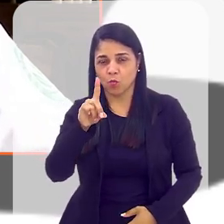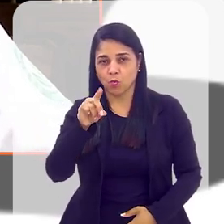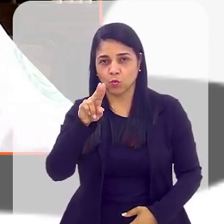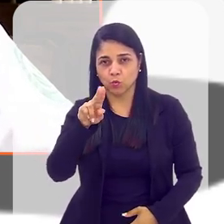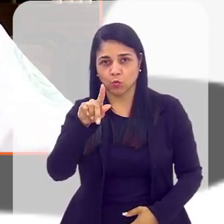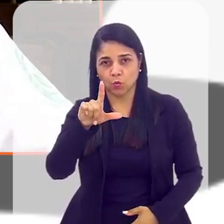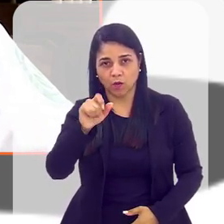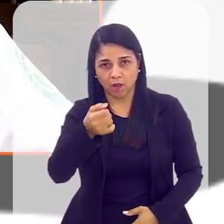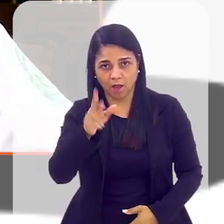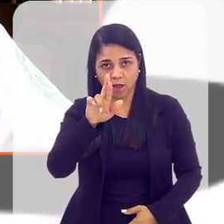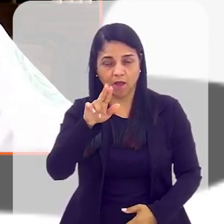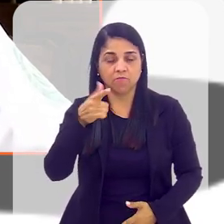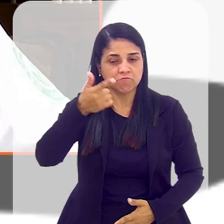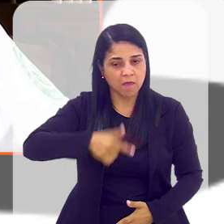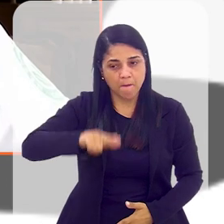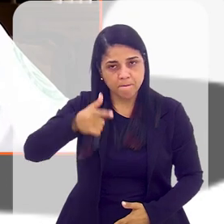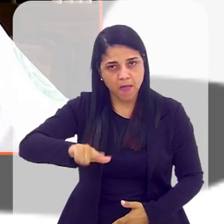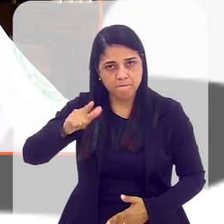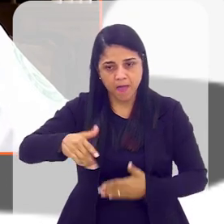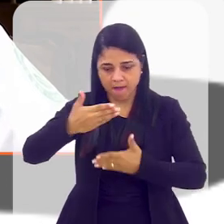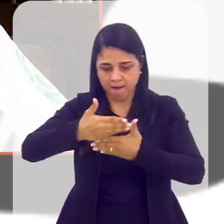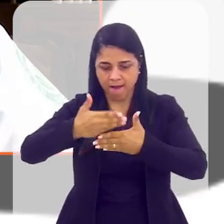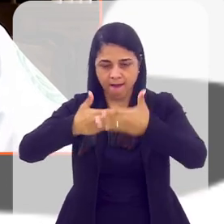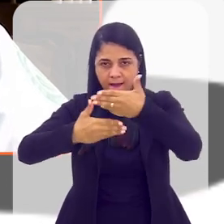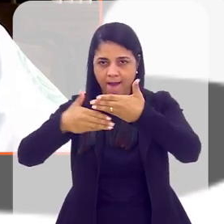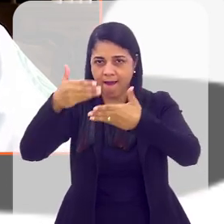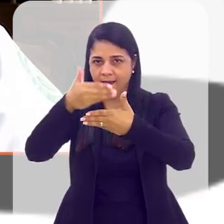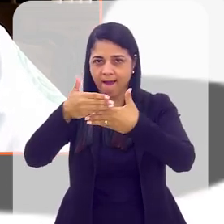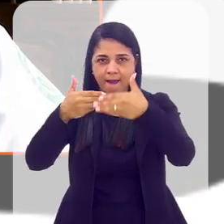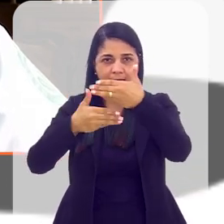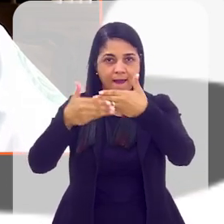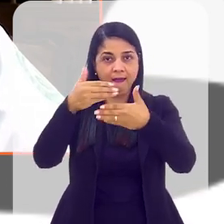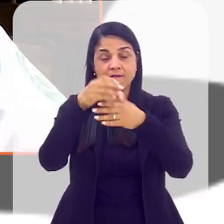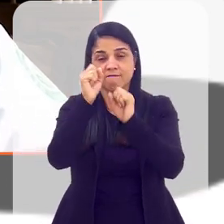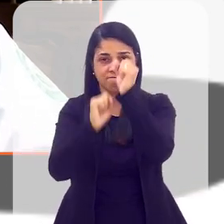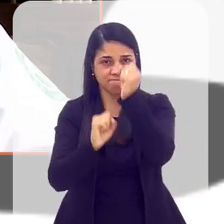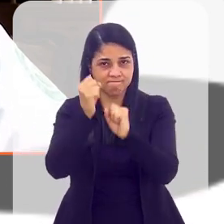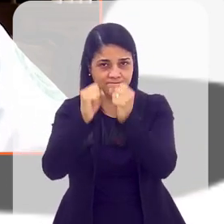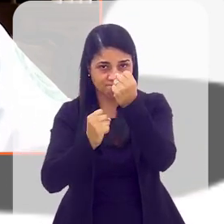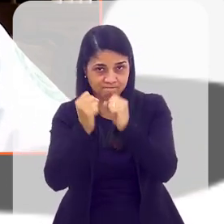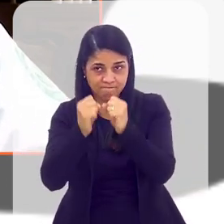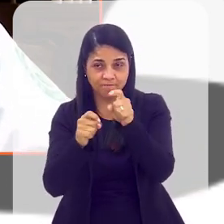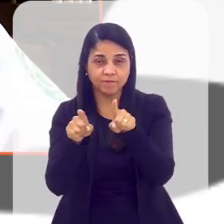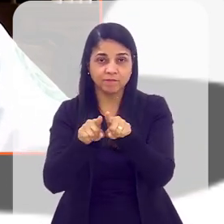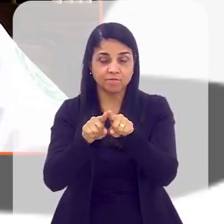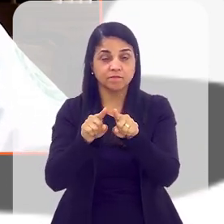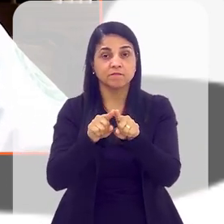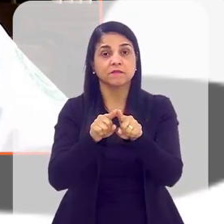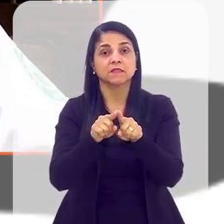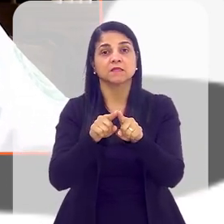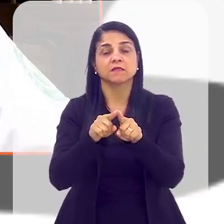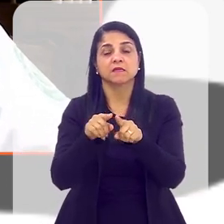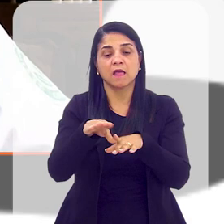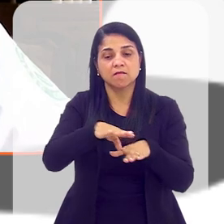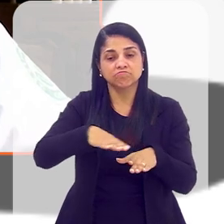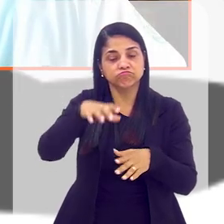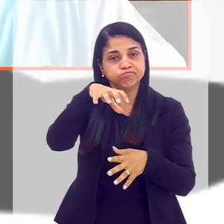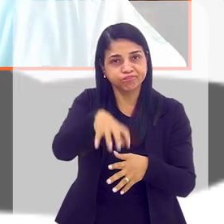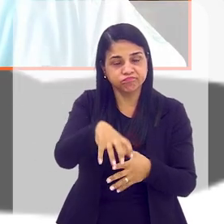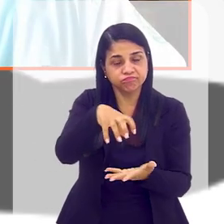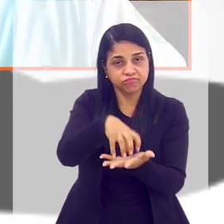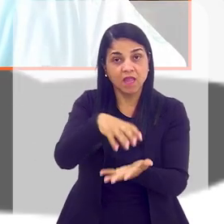Quanto mais peças repetidas, melhor. Tanto para a produção na fábrica, aqui na nossa planta em Canoas,